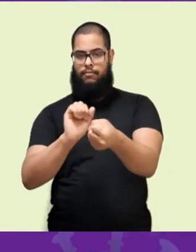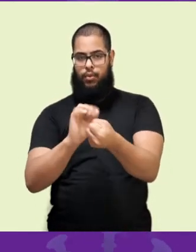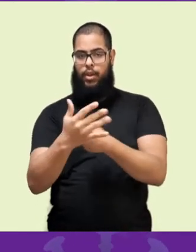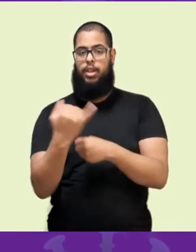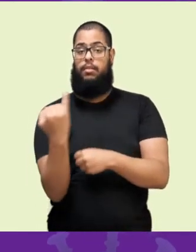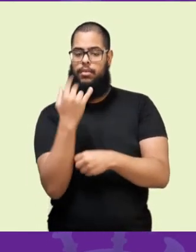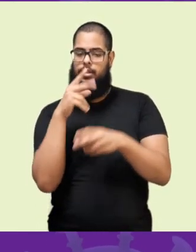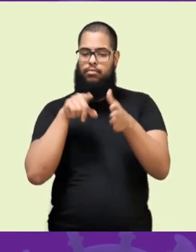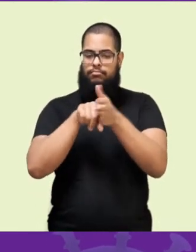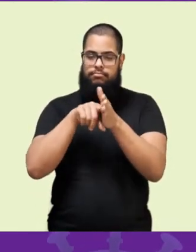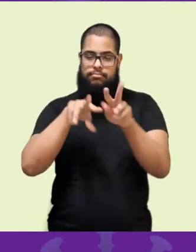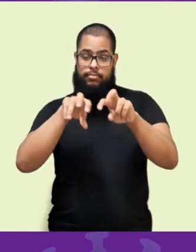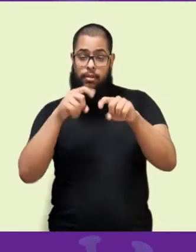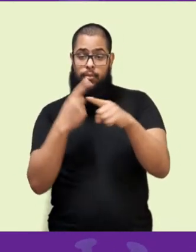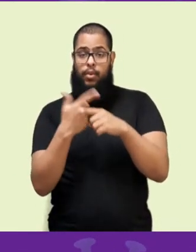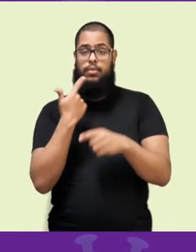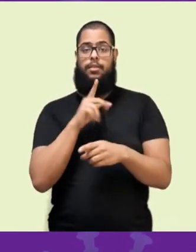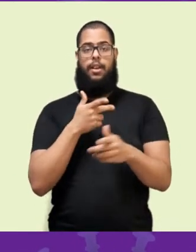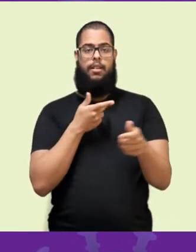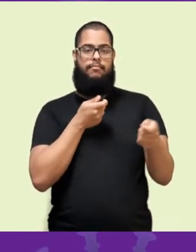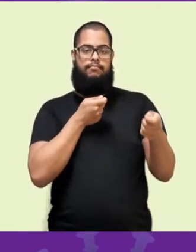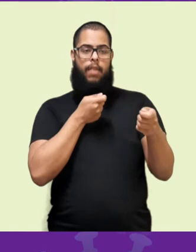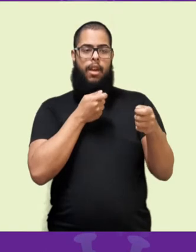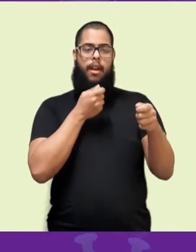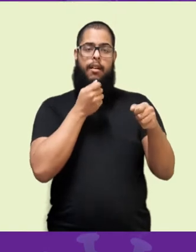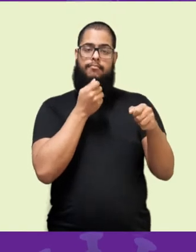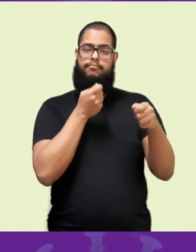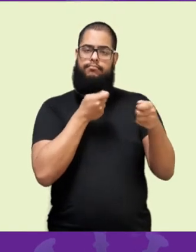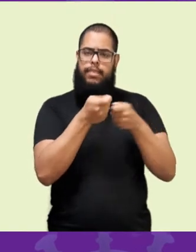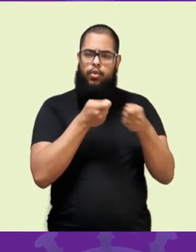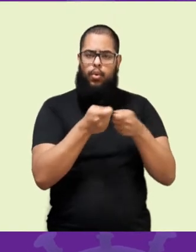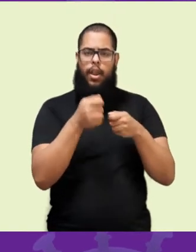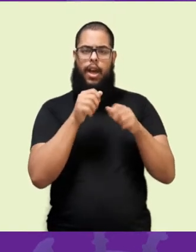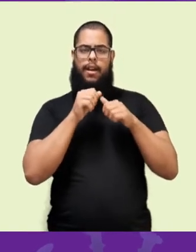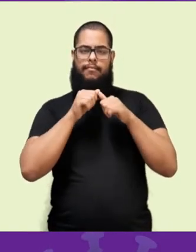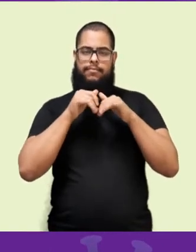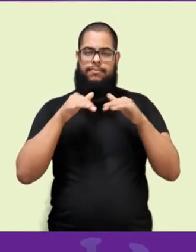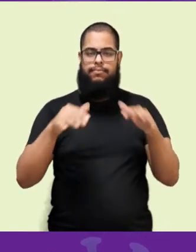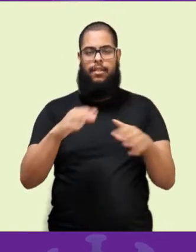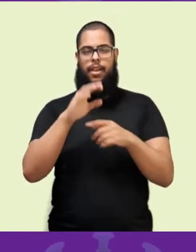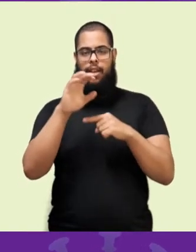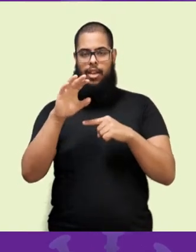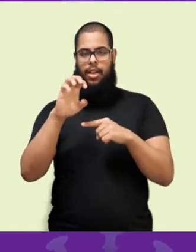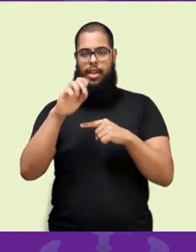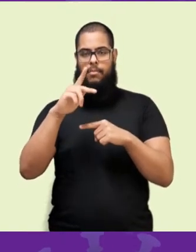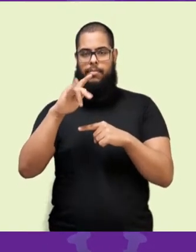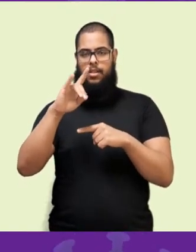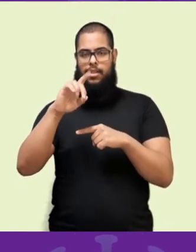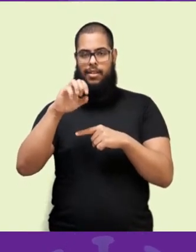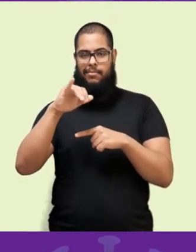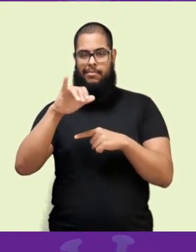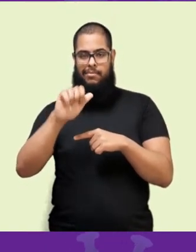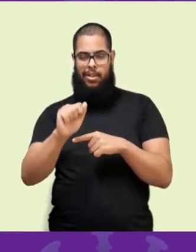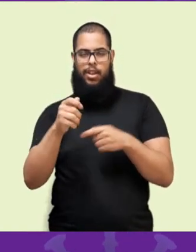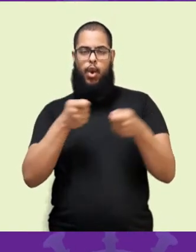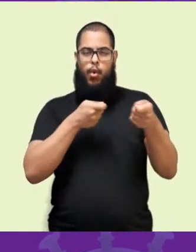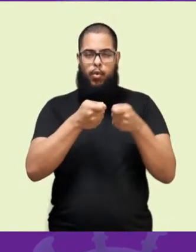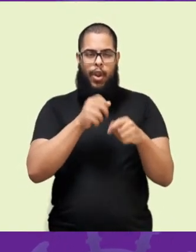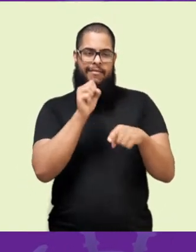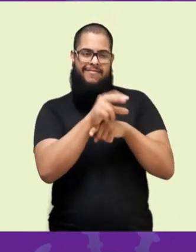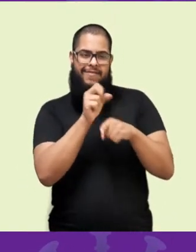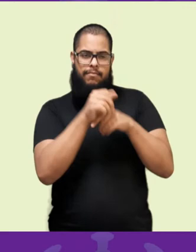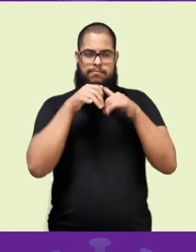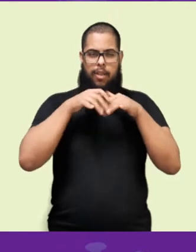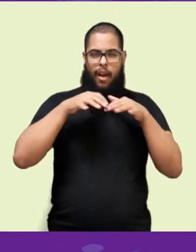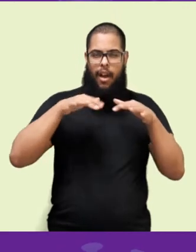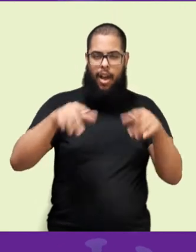doentes, isso ajuda muito no rastreamento epidemiológico para controle da epidemia. Se eu tivesse a oportunidade de